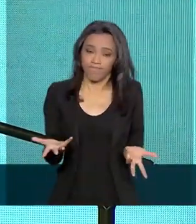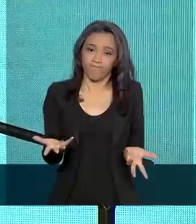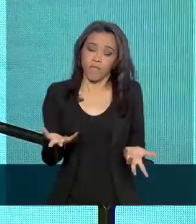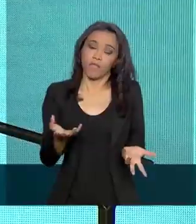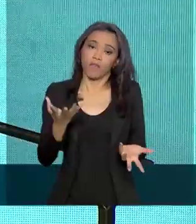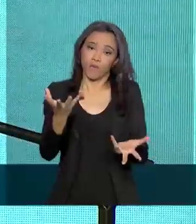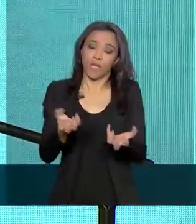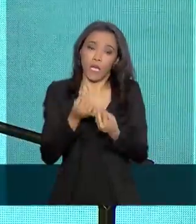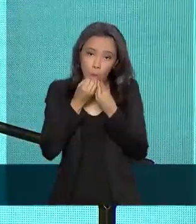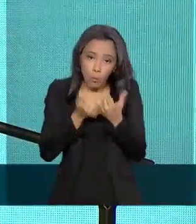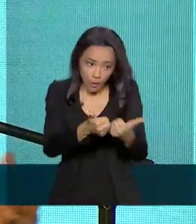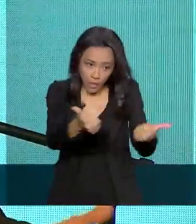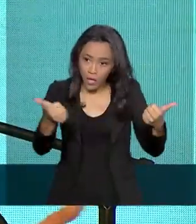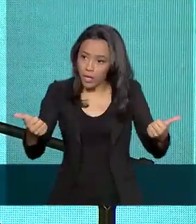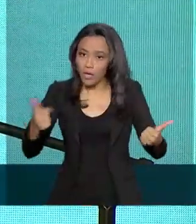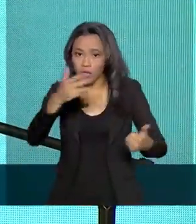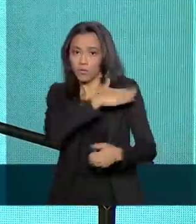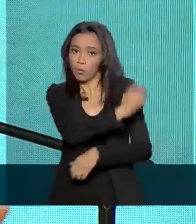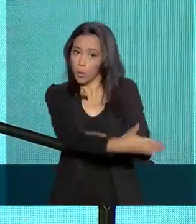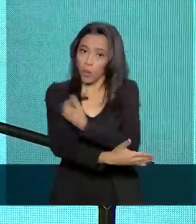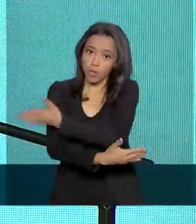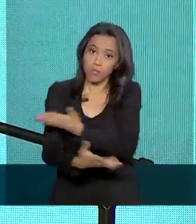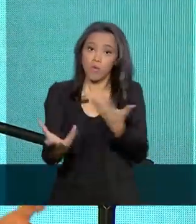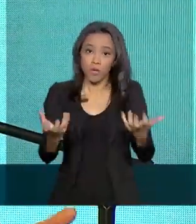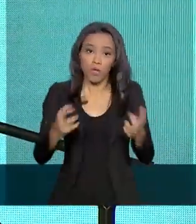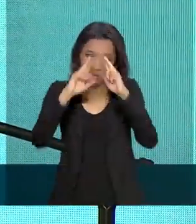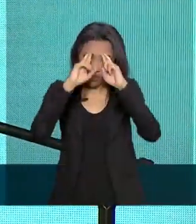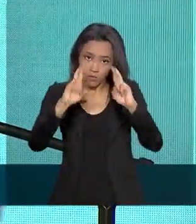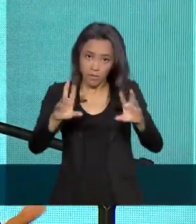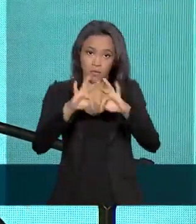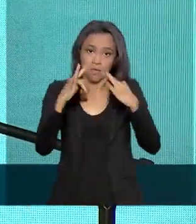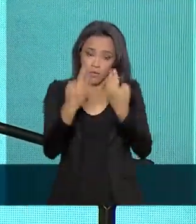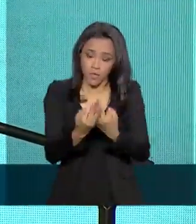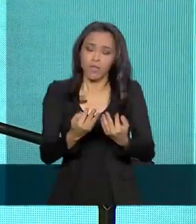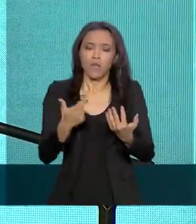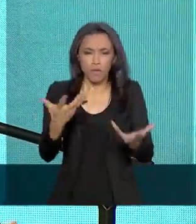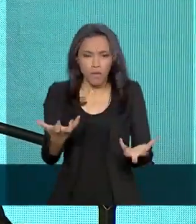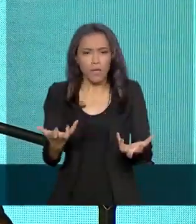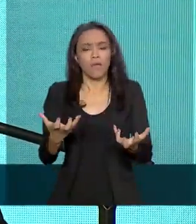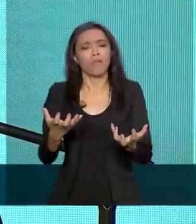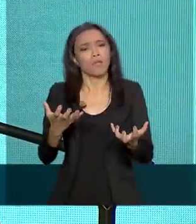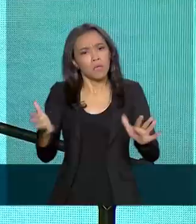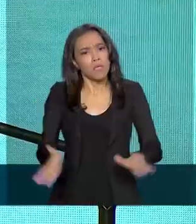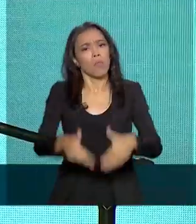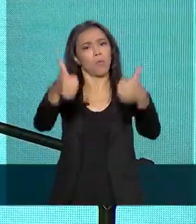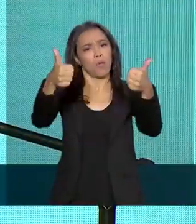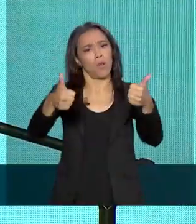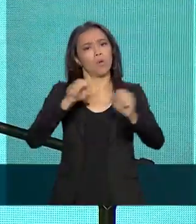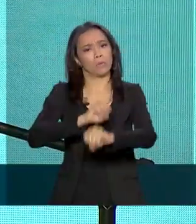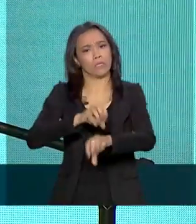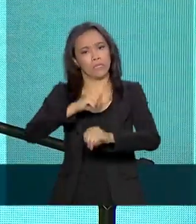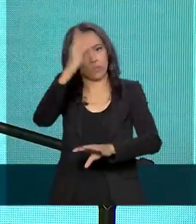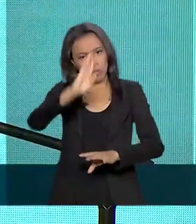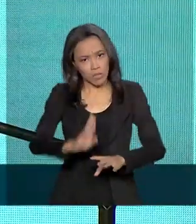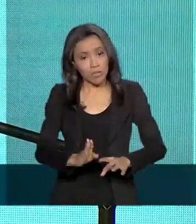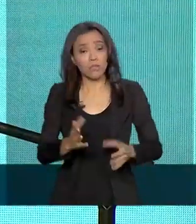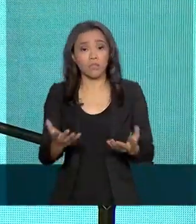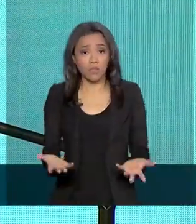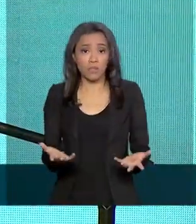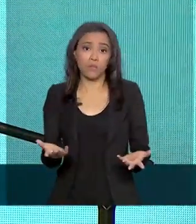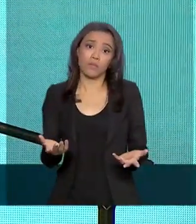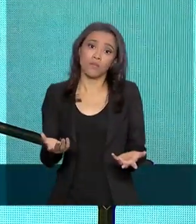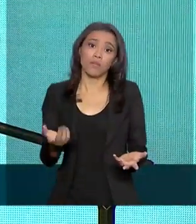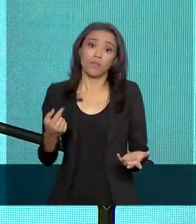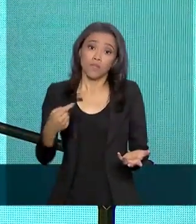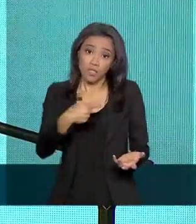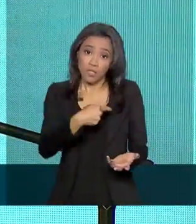quero o bem do próximo. Eu quero respeitar a família. Eu quero que a educação nossa melhore no Brasil. Não é fácil. Estamos com o astronauta